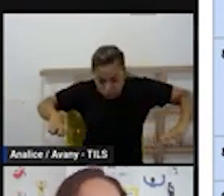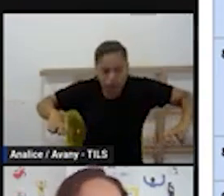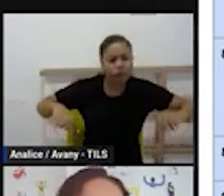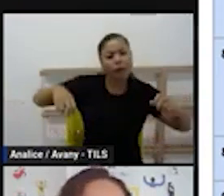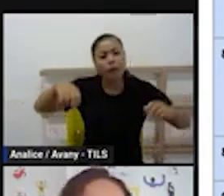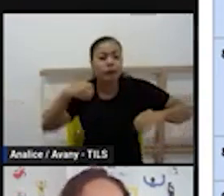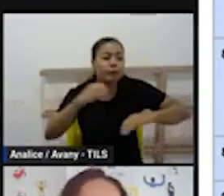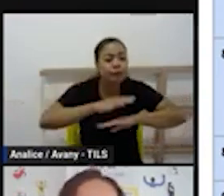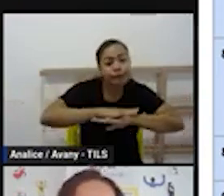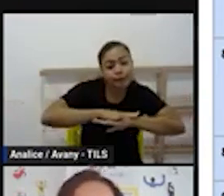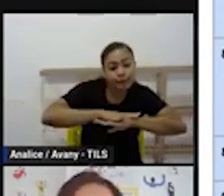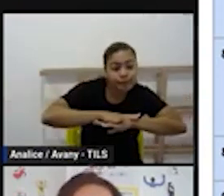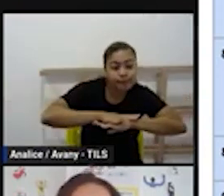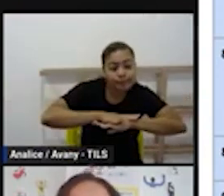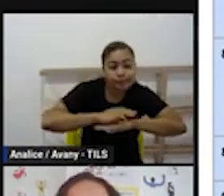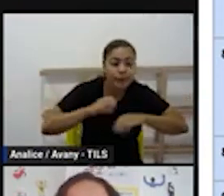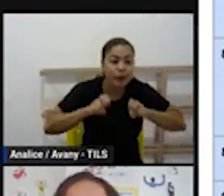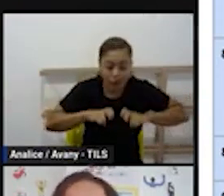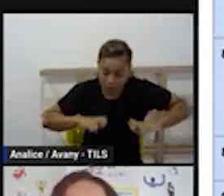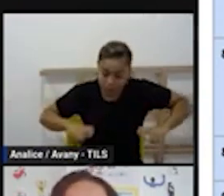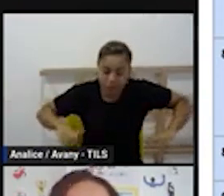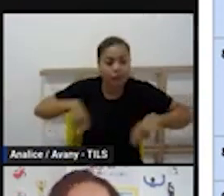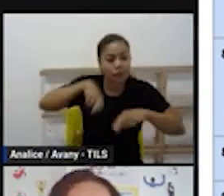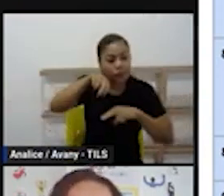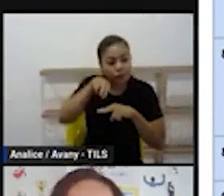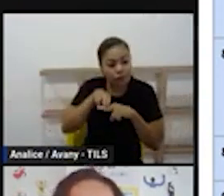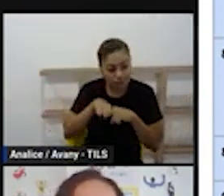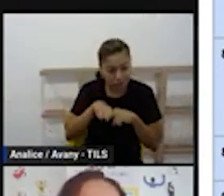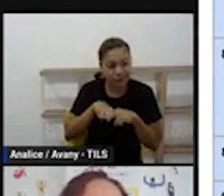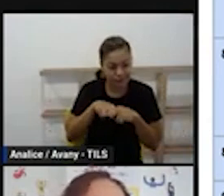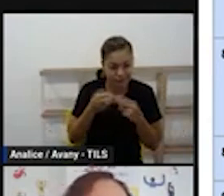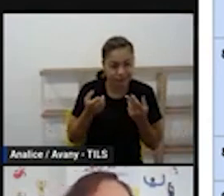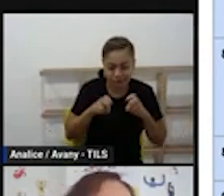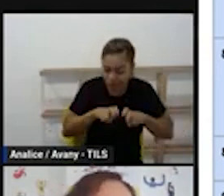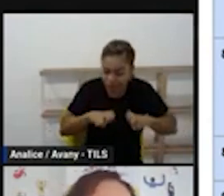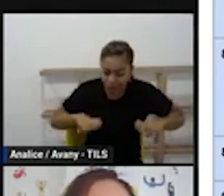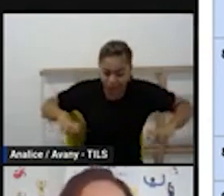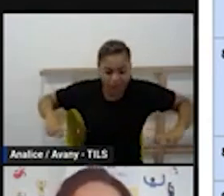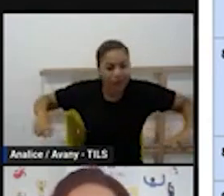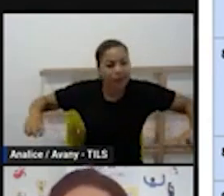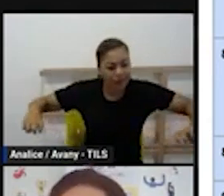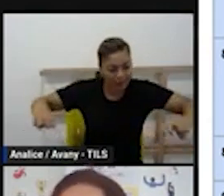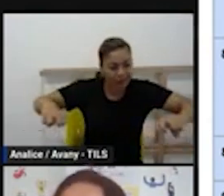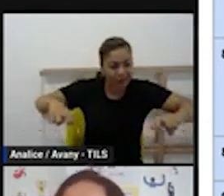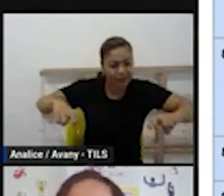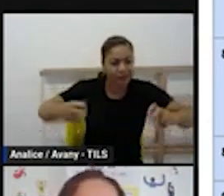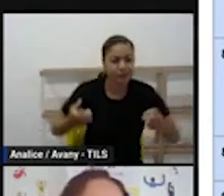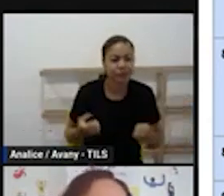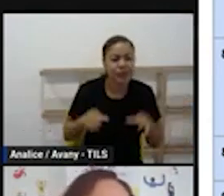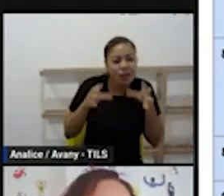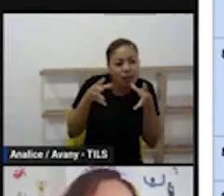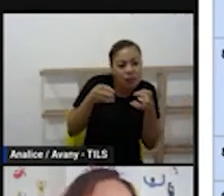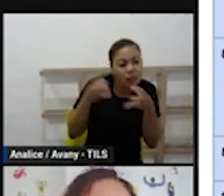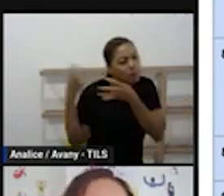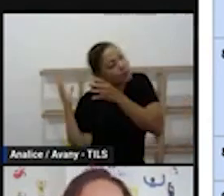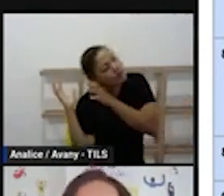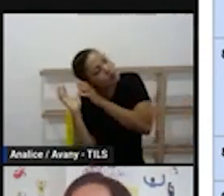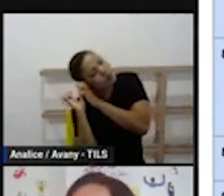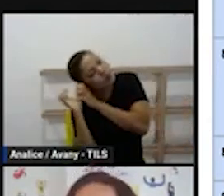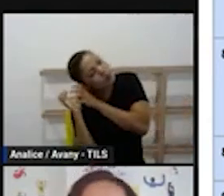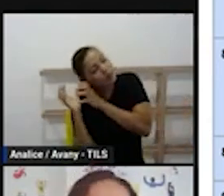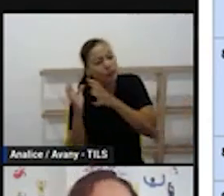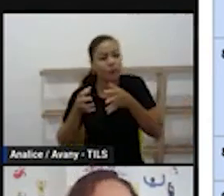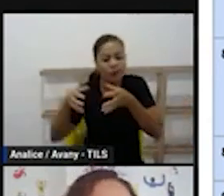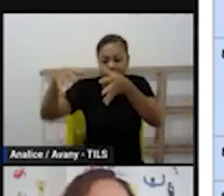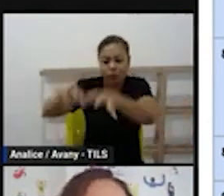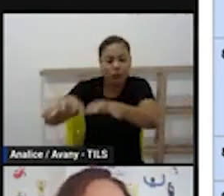escolas que pegam a cadeira e traz e faz a roda com as cadeiras tem escola que coloca a almofada tem escola que tem tatame coloca o